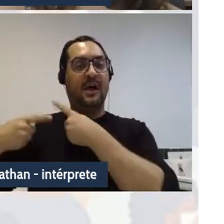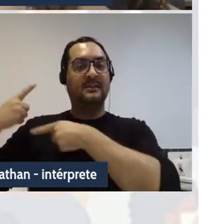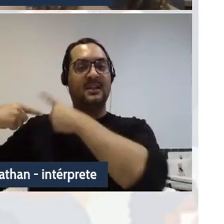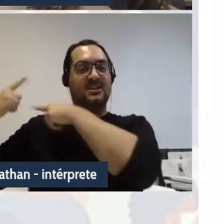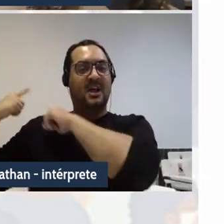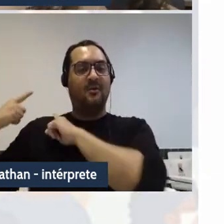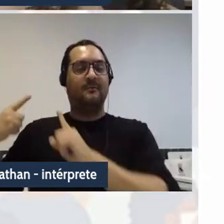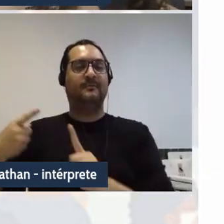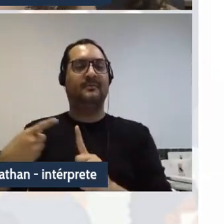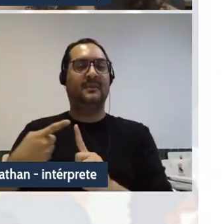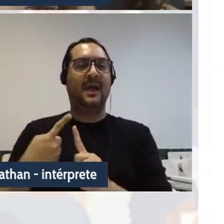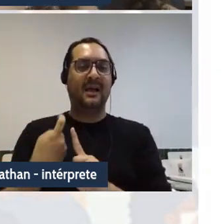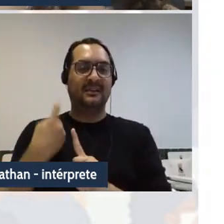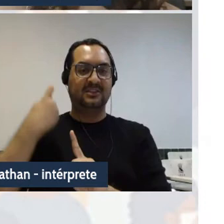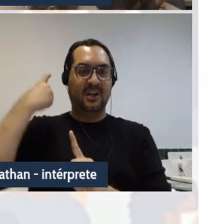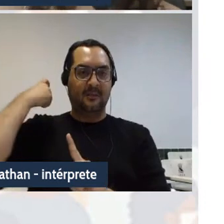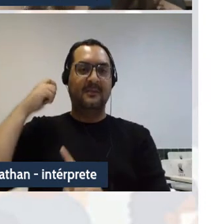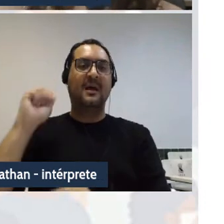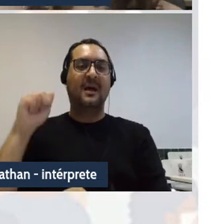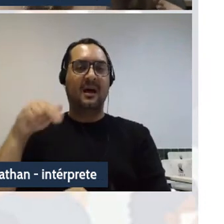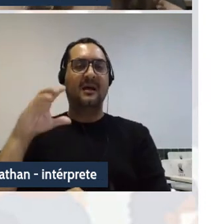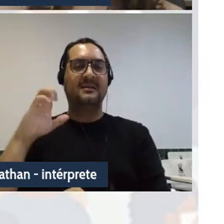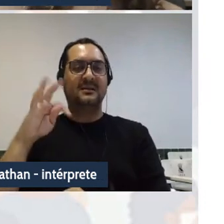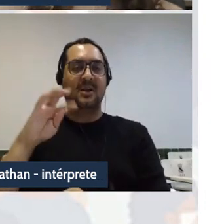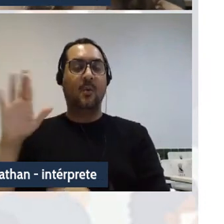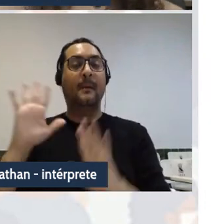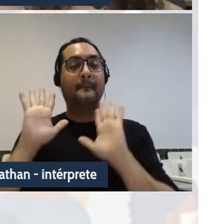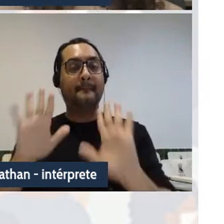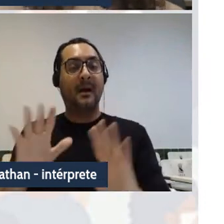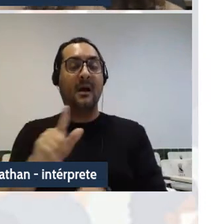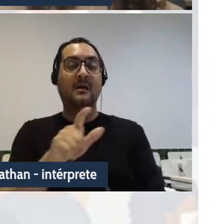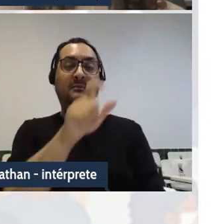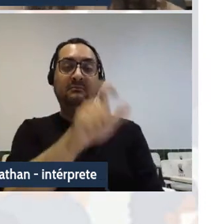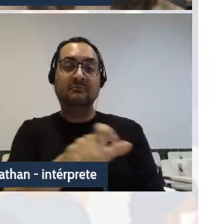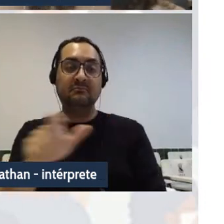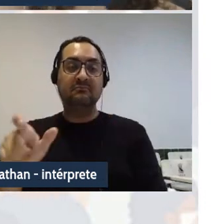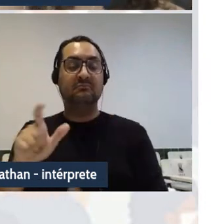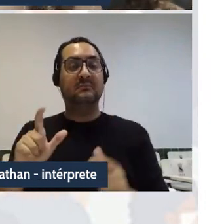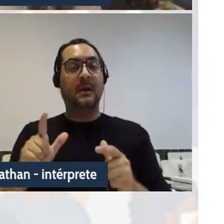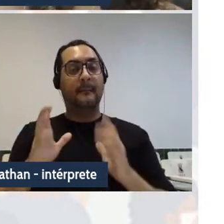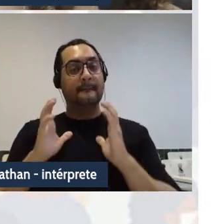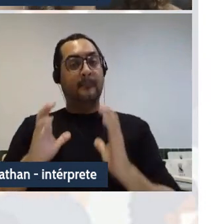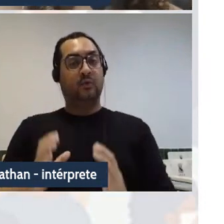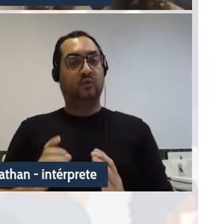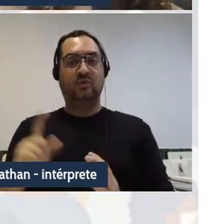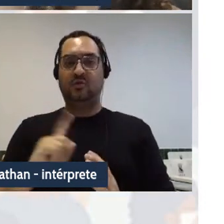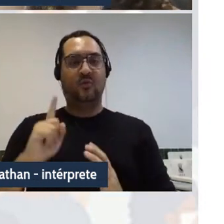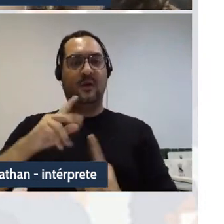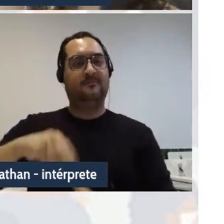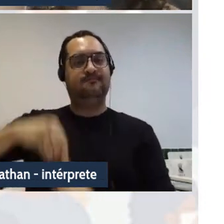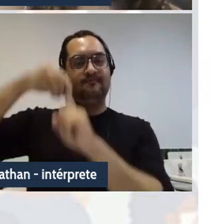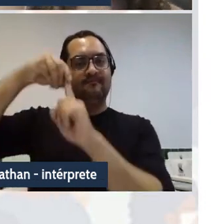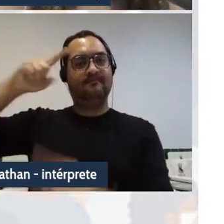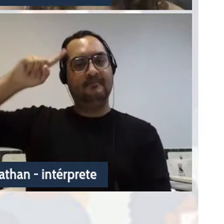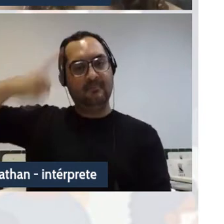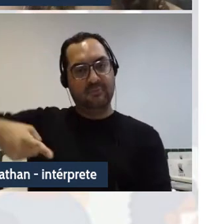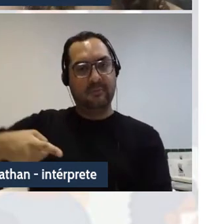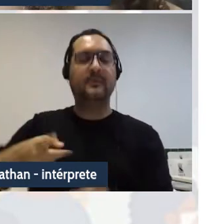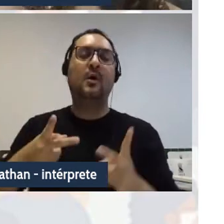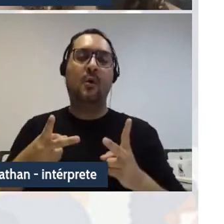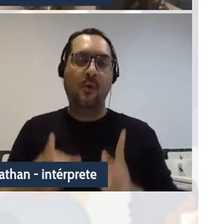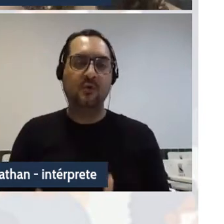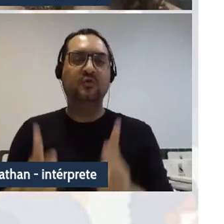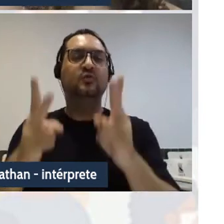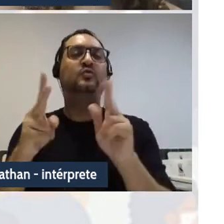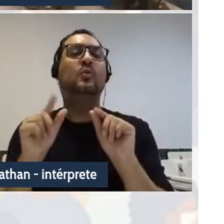Mas essas posturas decoloniais não têm posicionado como hegemônicas. Continua dentro